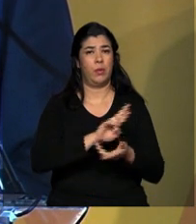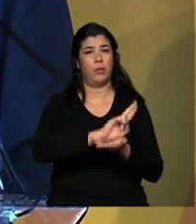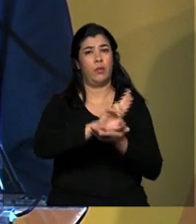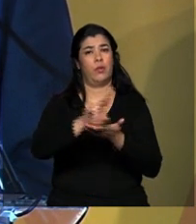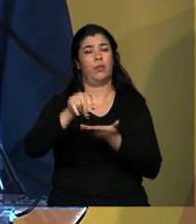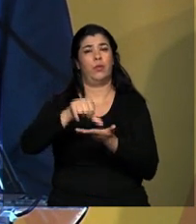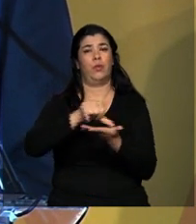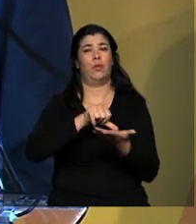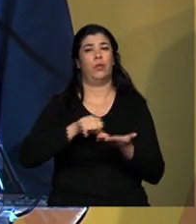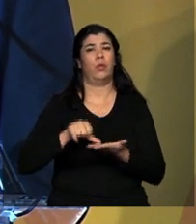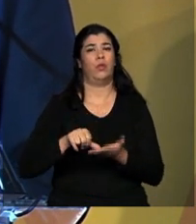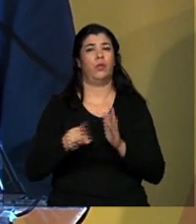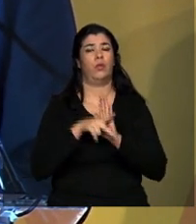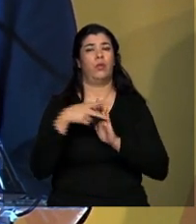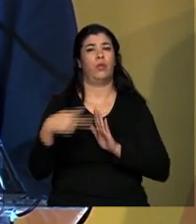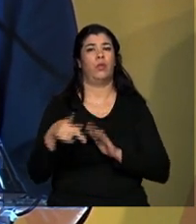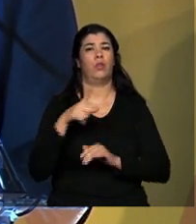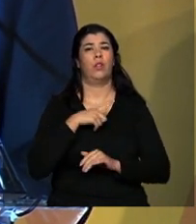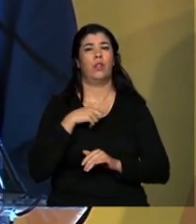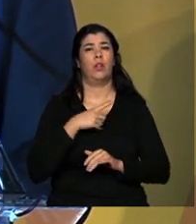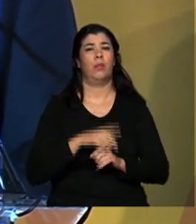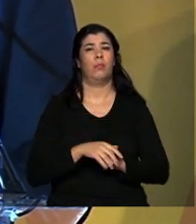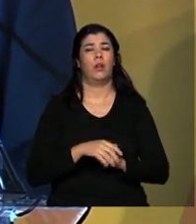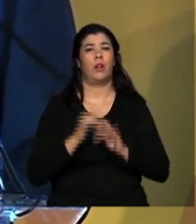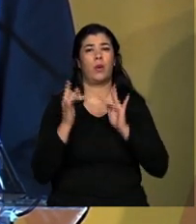nos Estados Unidos, são semicondutores,